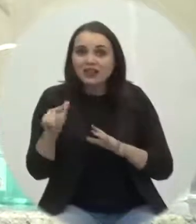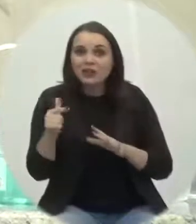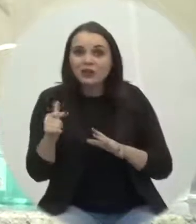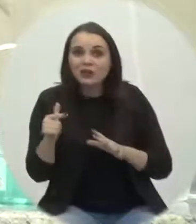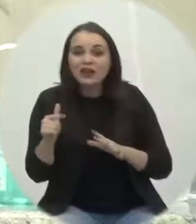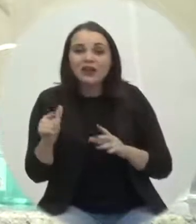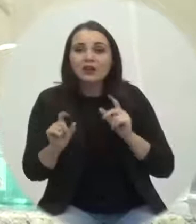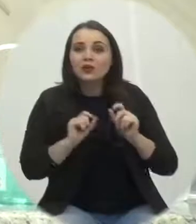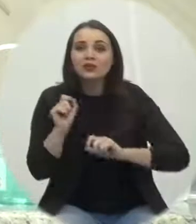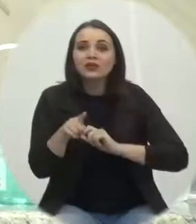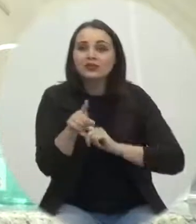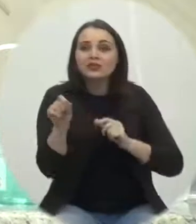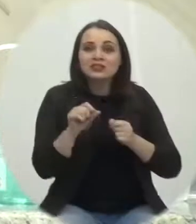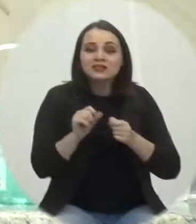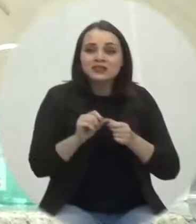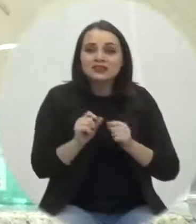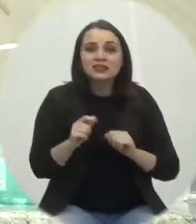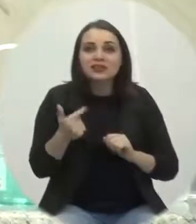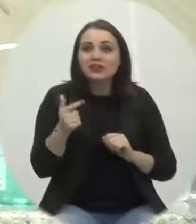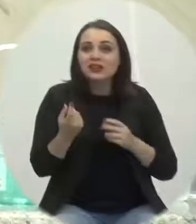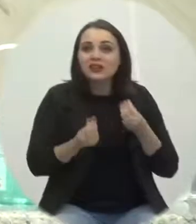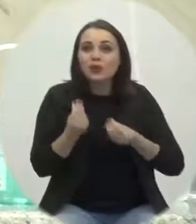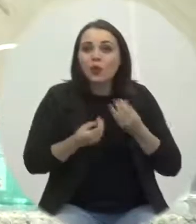ter o que pagar.